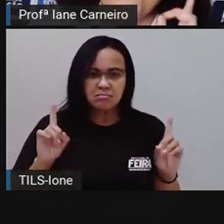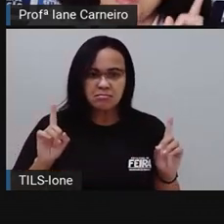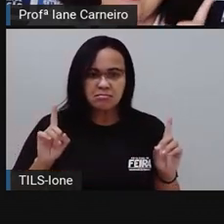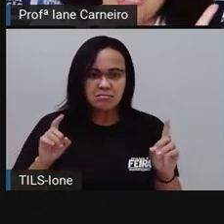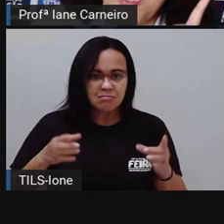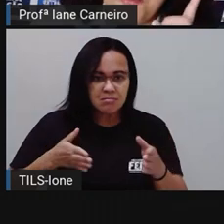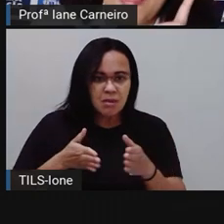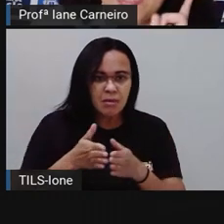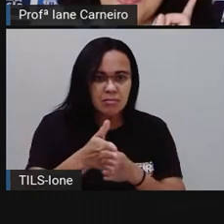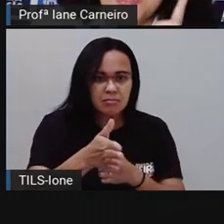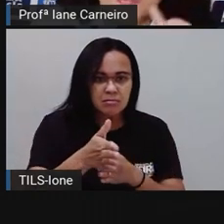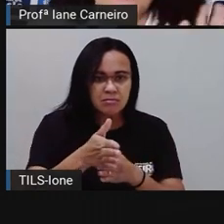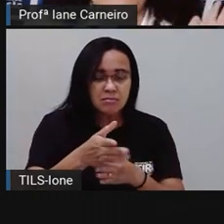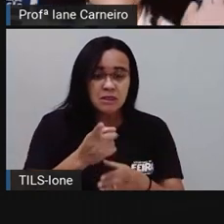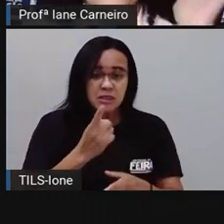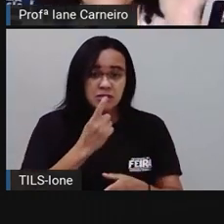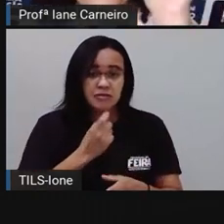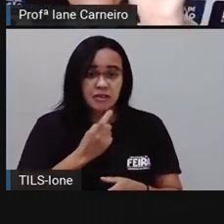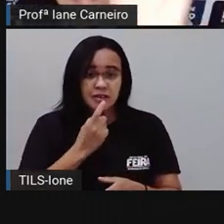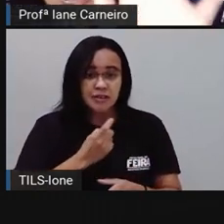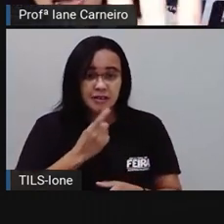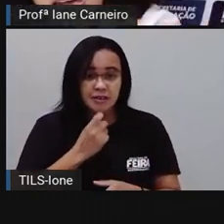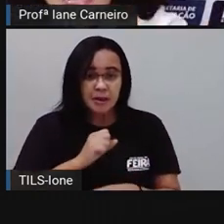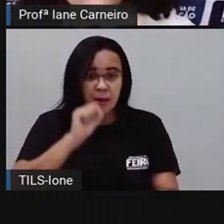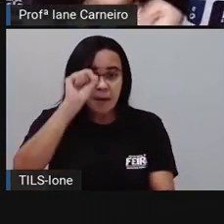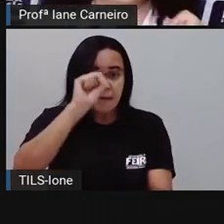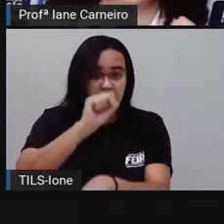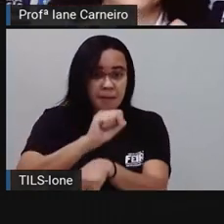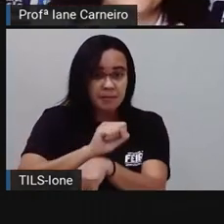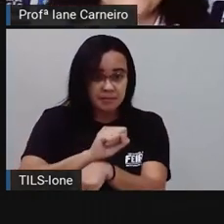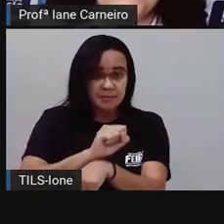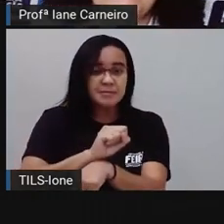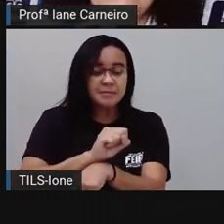Vermelho pede que pare.